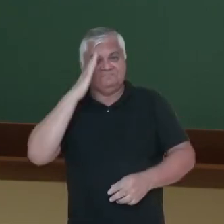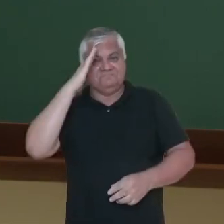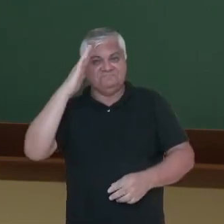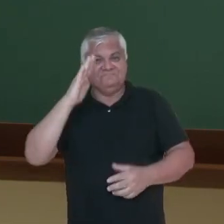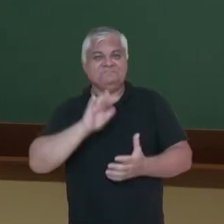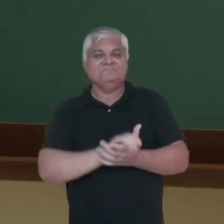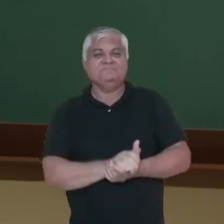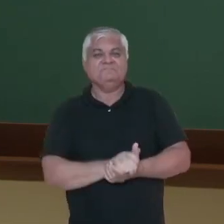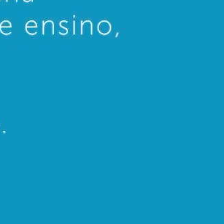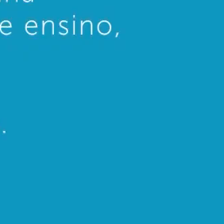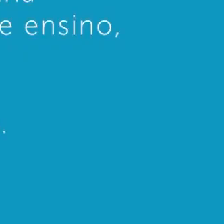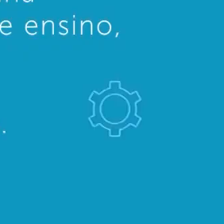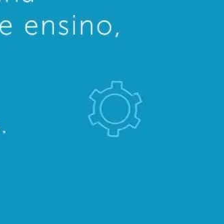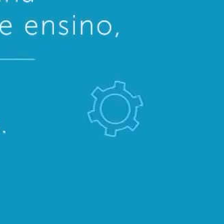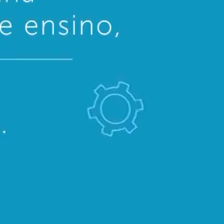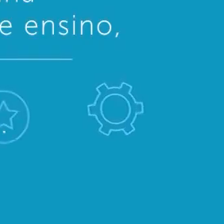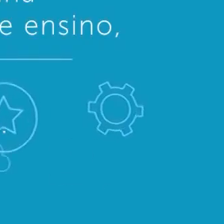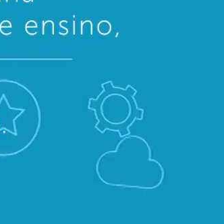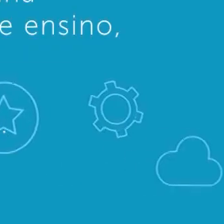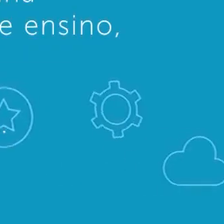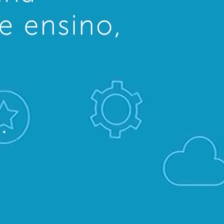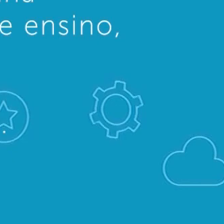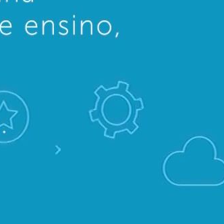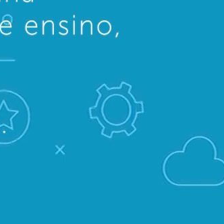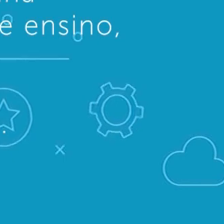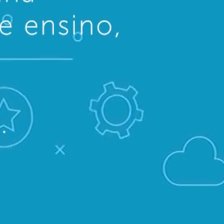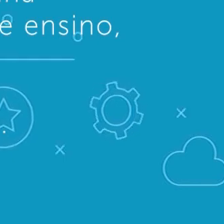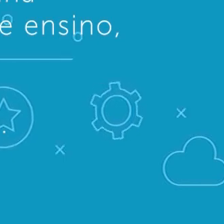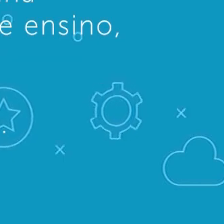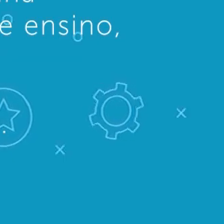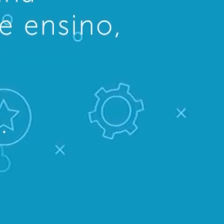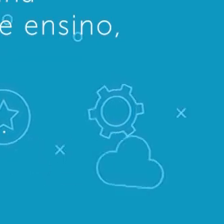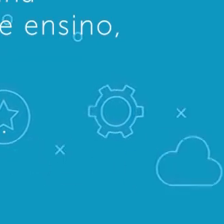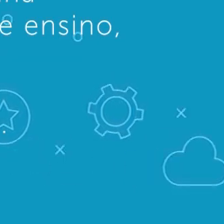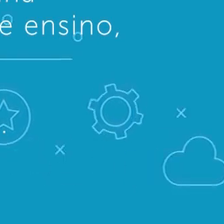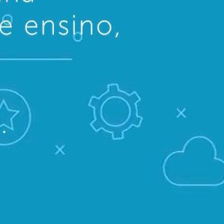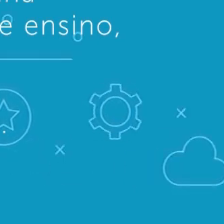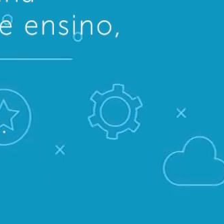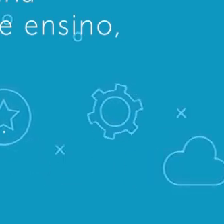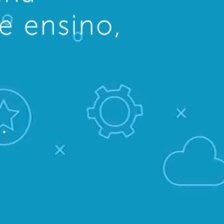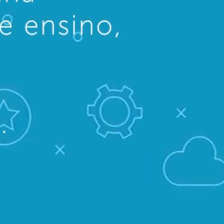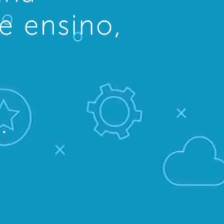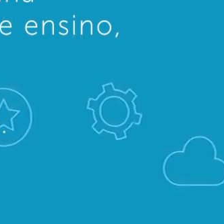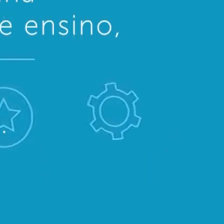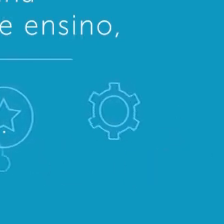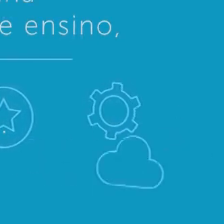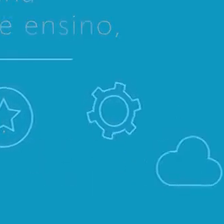que vocês tenham gostado.